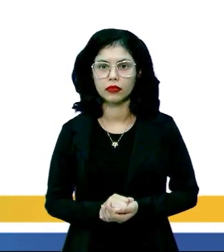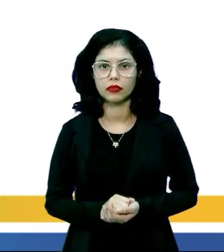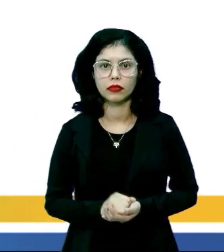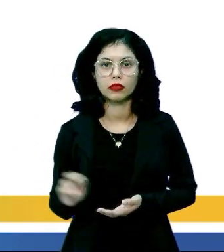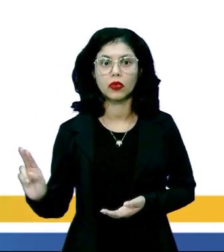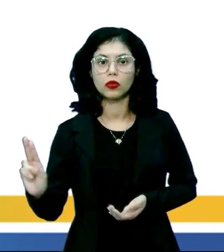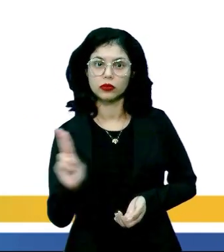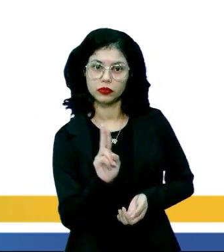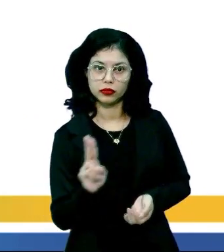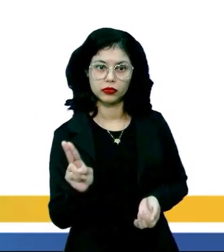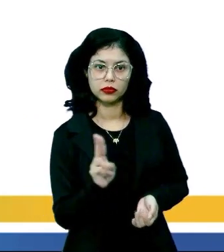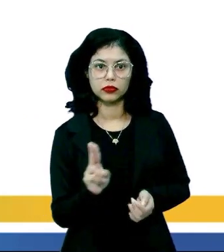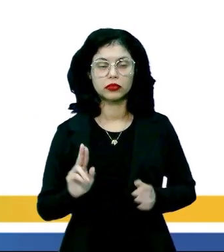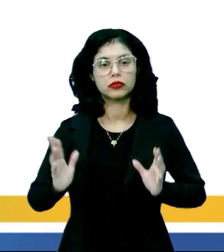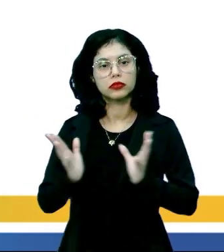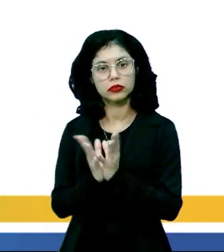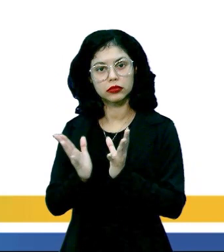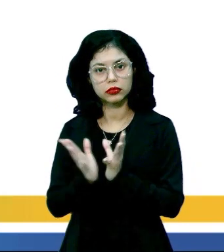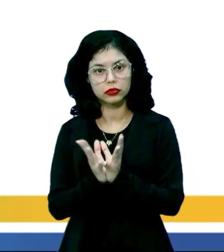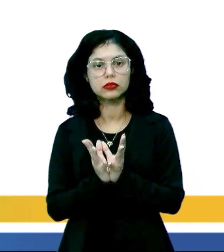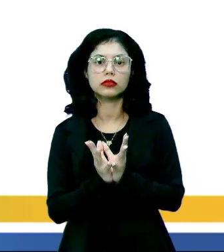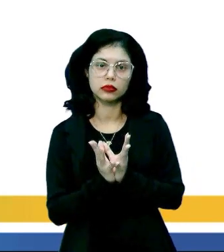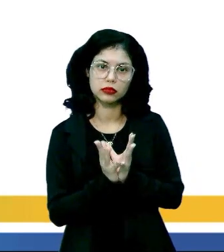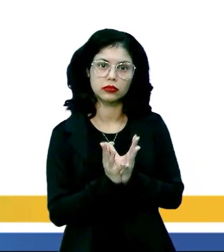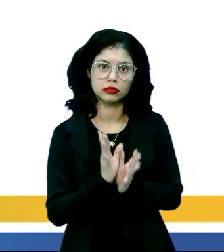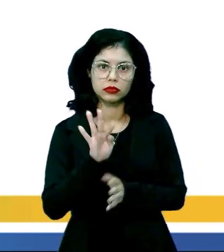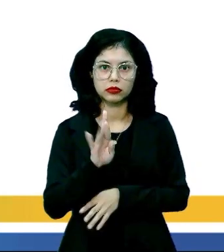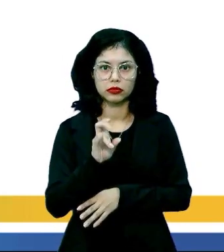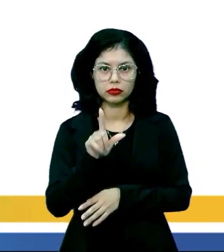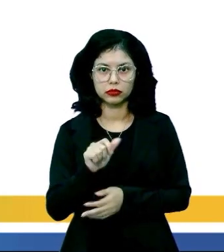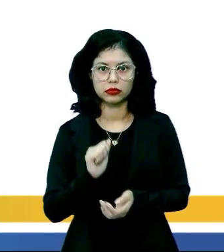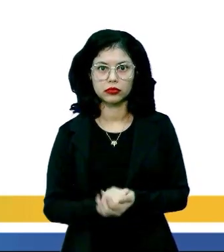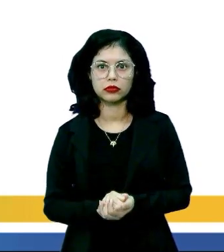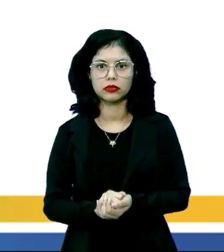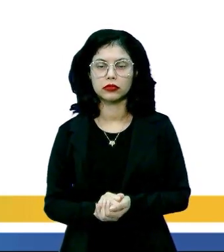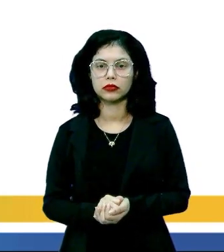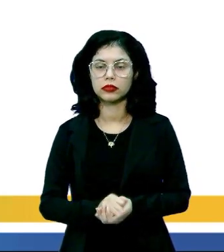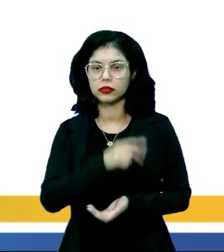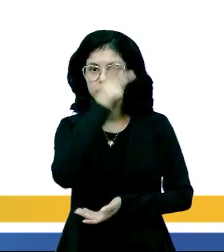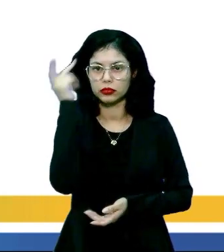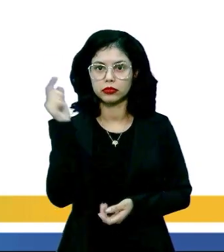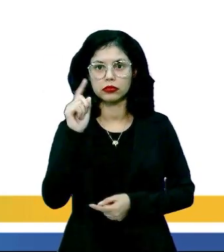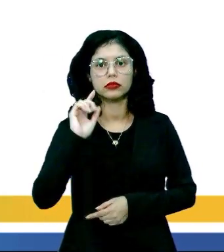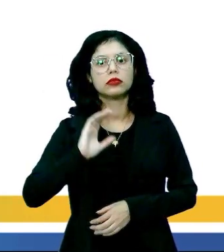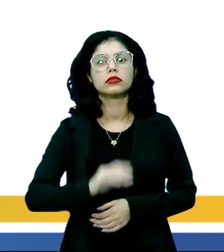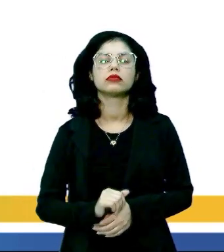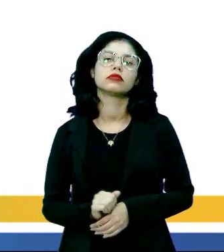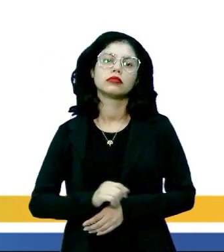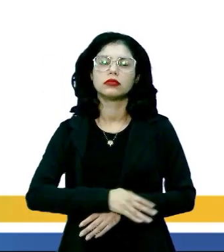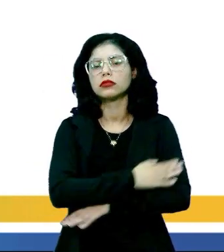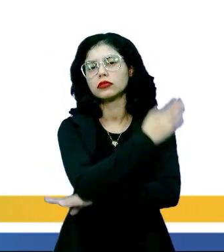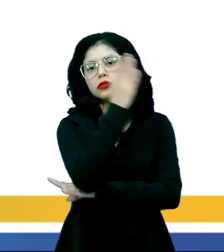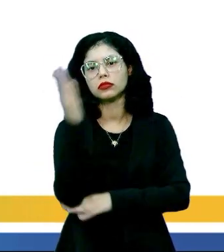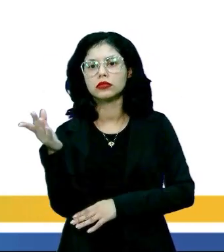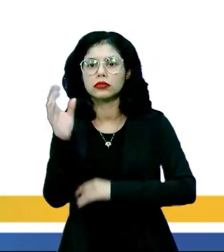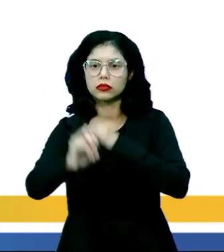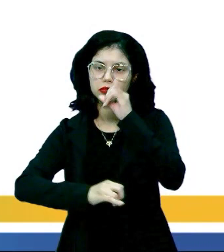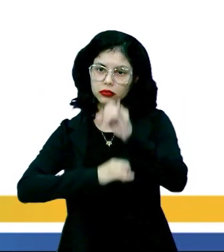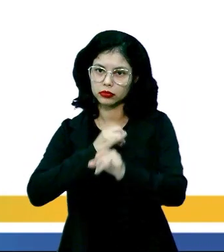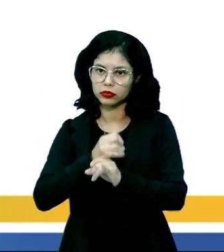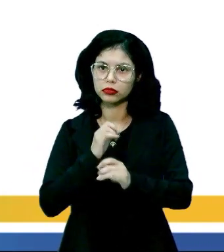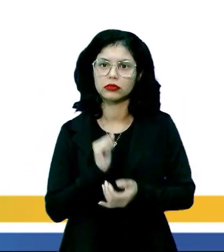blogosfera, nome dado ao conjunto de blogs e blogueiros que circulam pela internet.